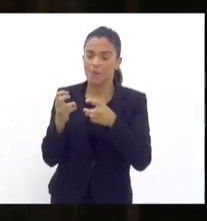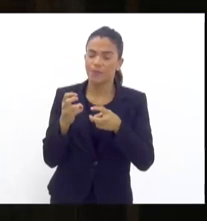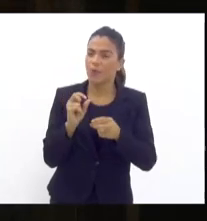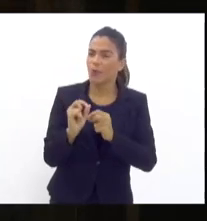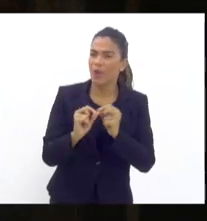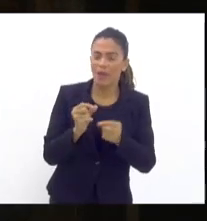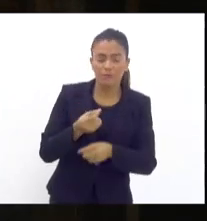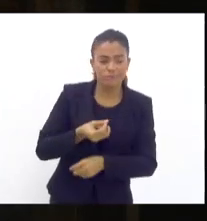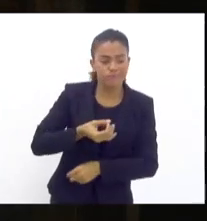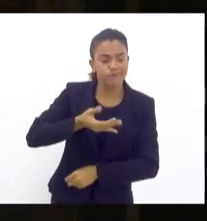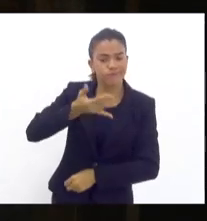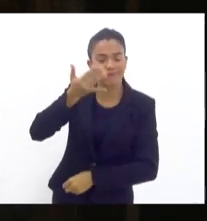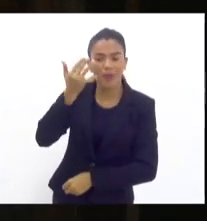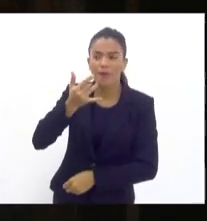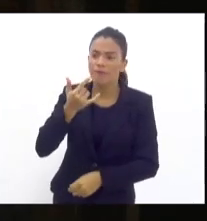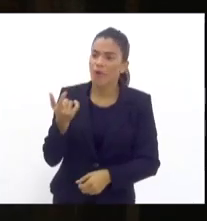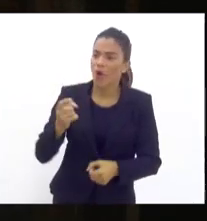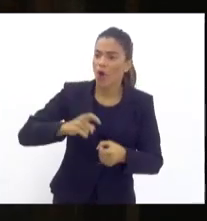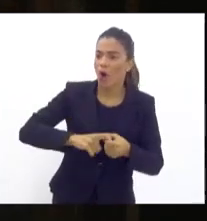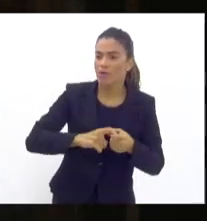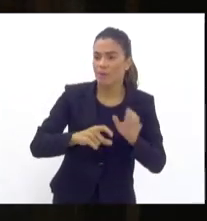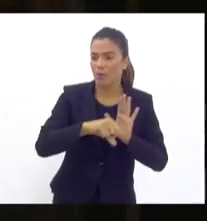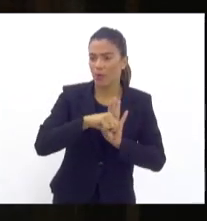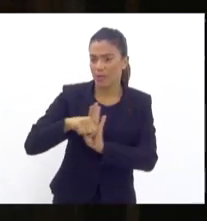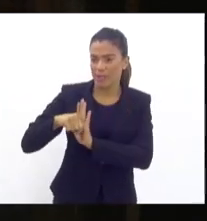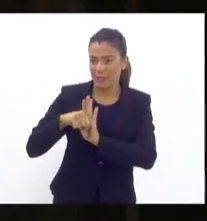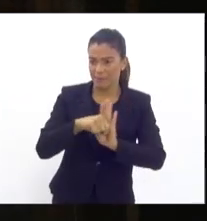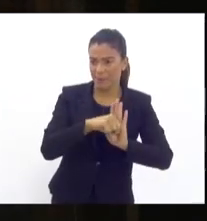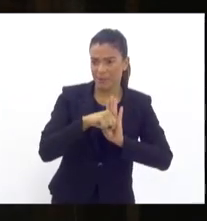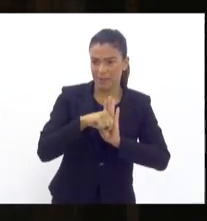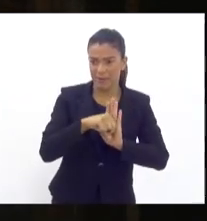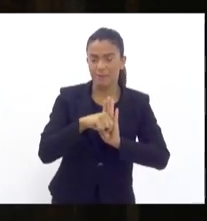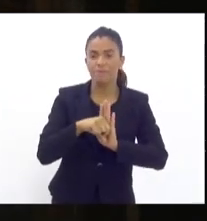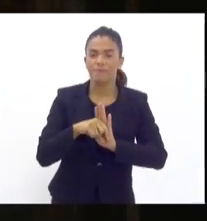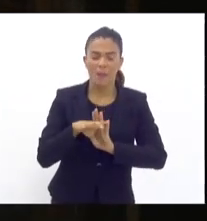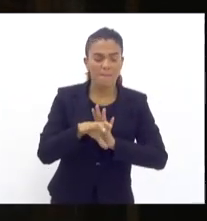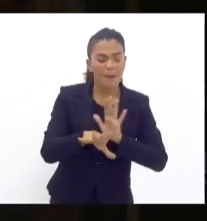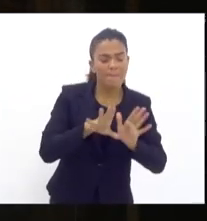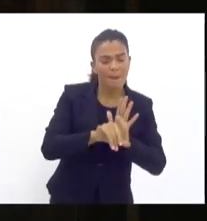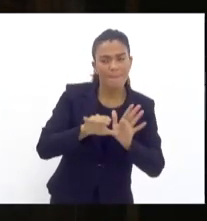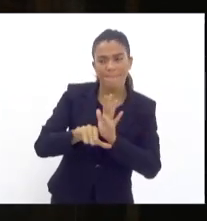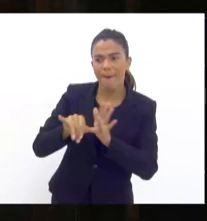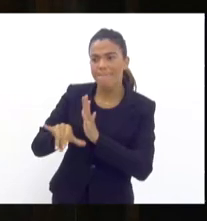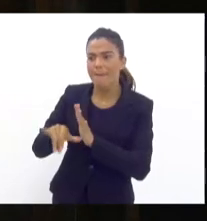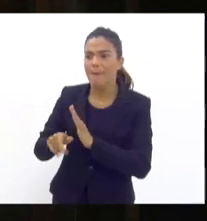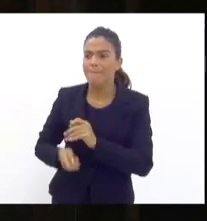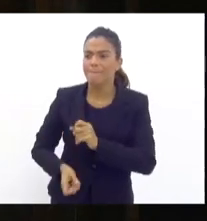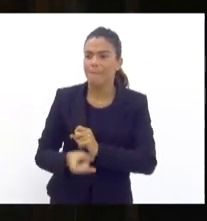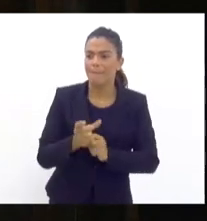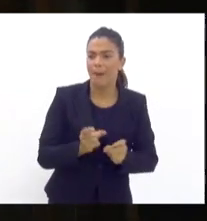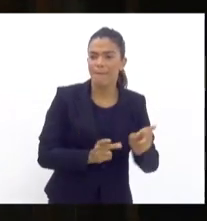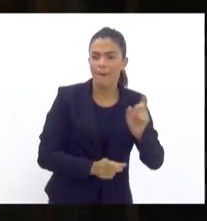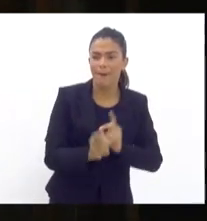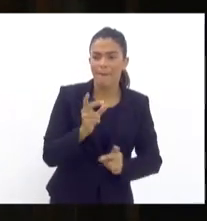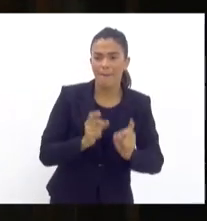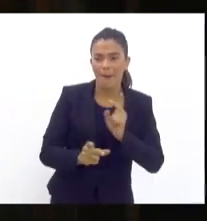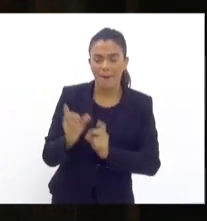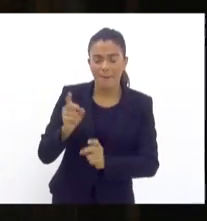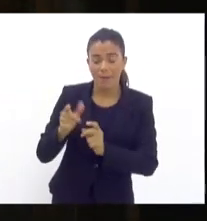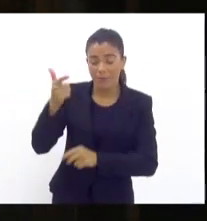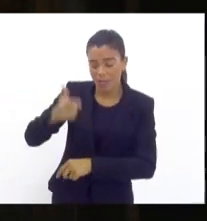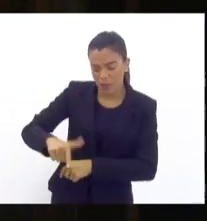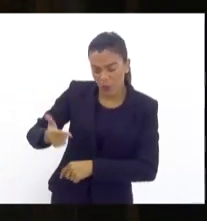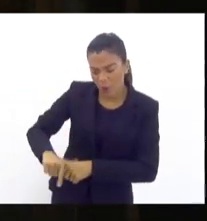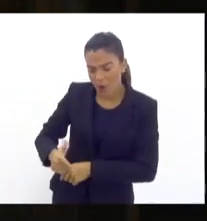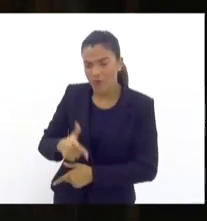a qual eles voltam para a delinquência, voltam a integrar a organização criminosa. Então, isso é enxugar gelo? Vemos